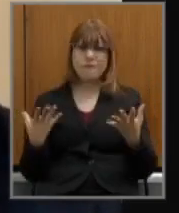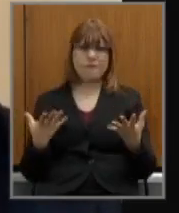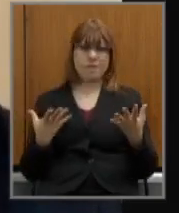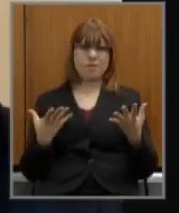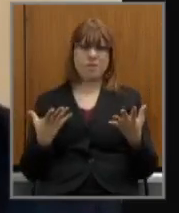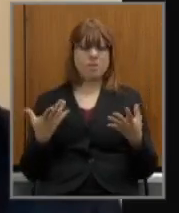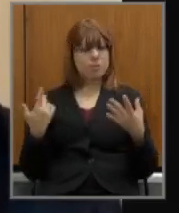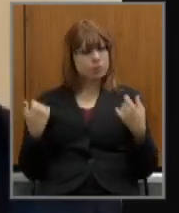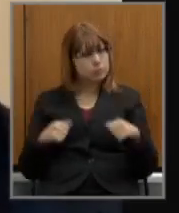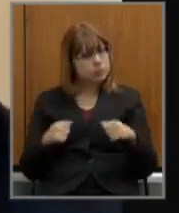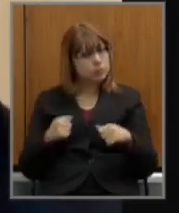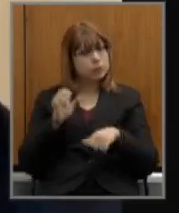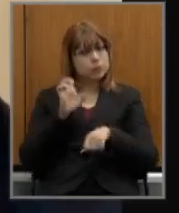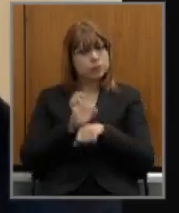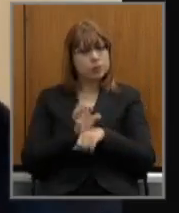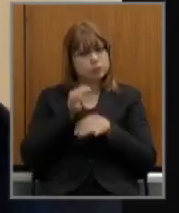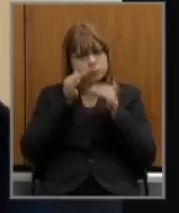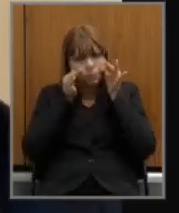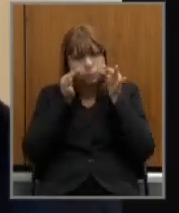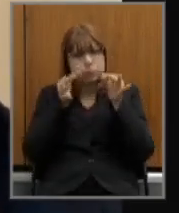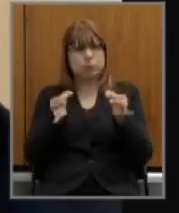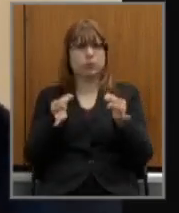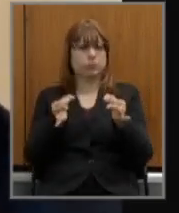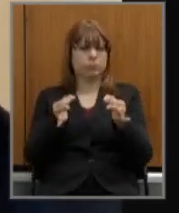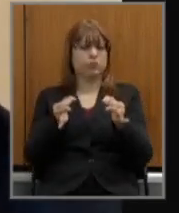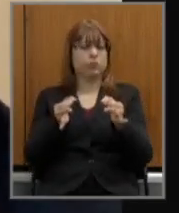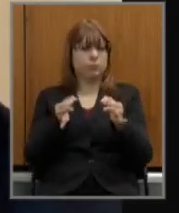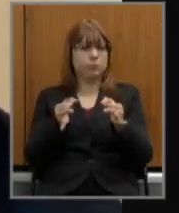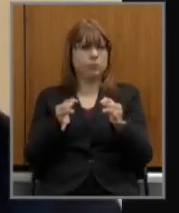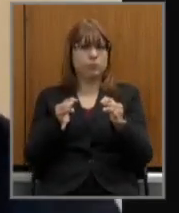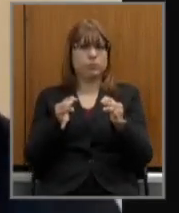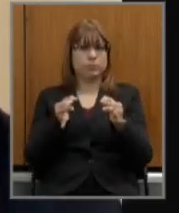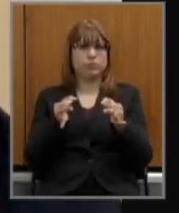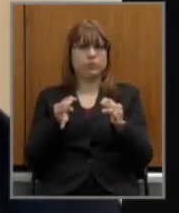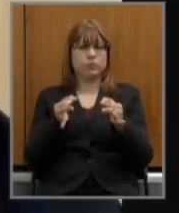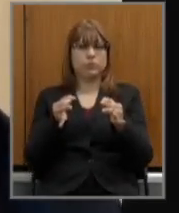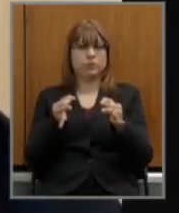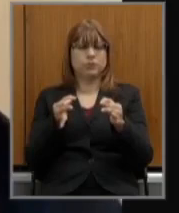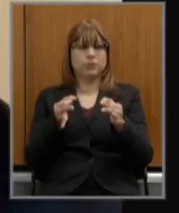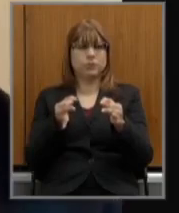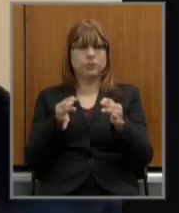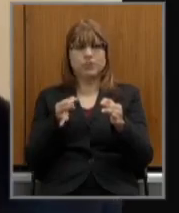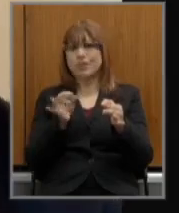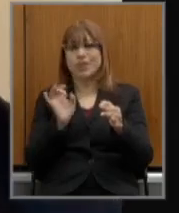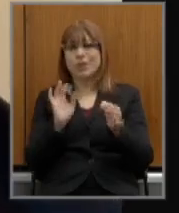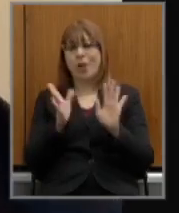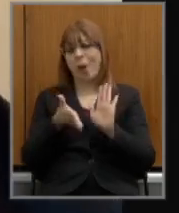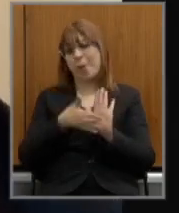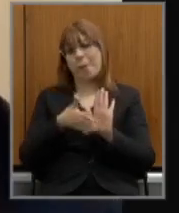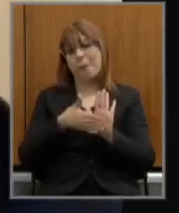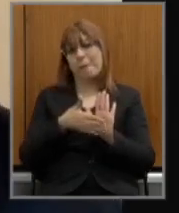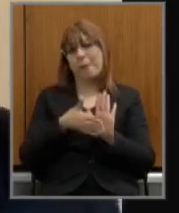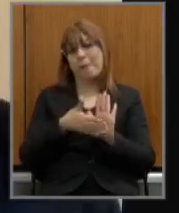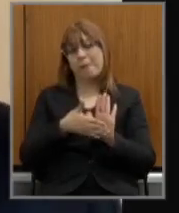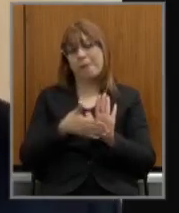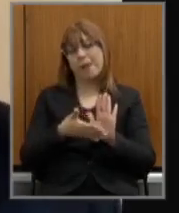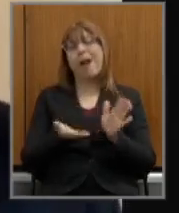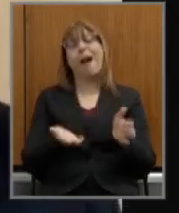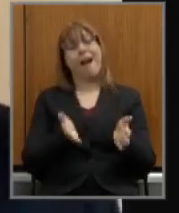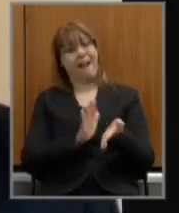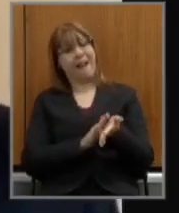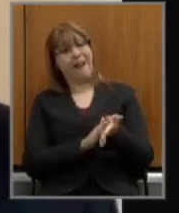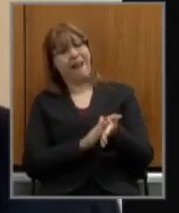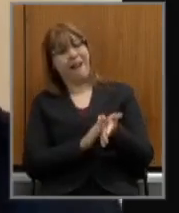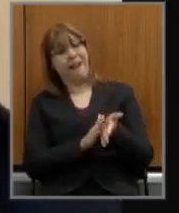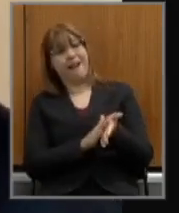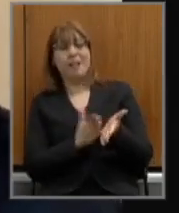o estado se atende para isso não só aplaudir os servidores que estão aí